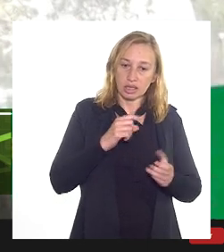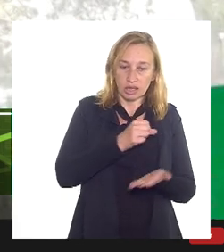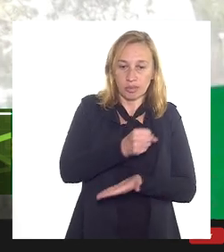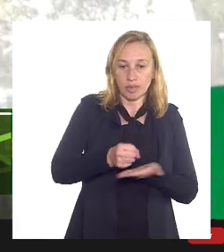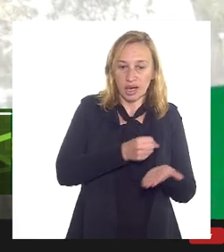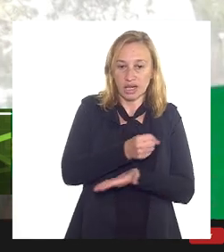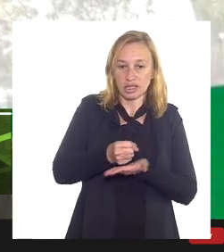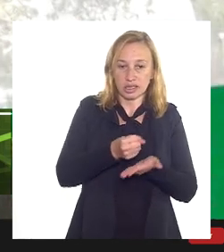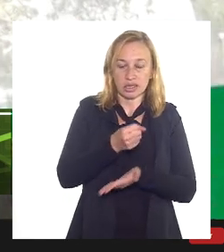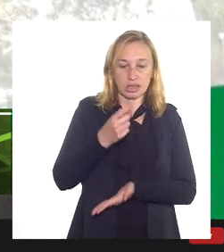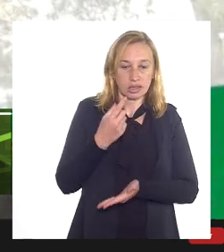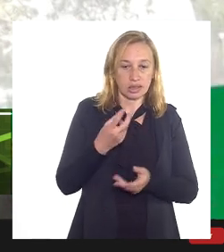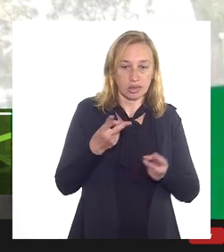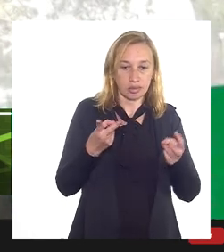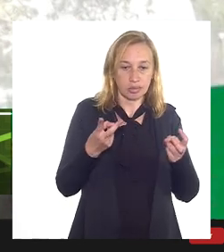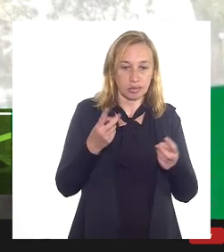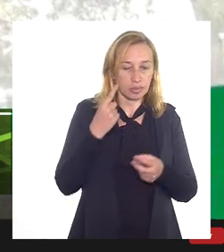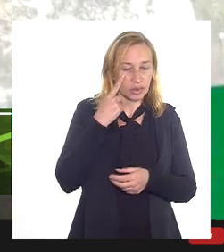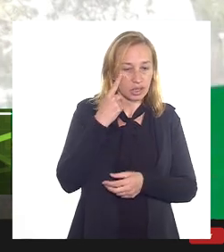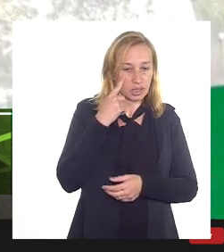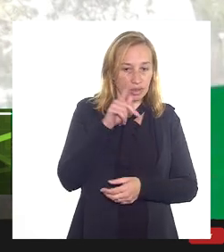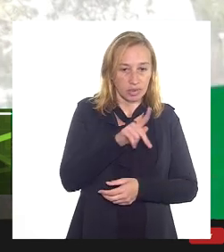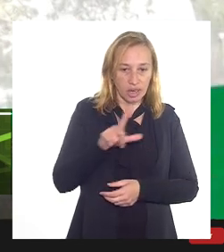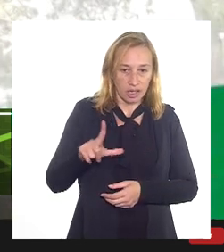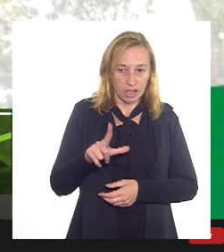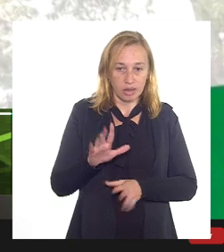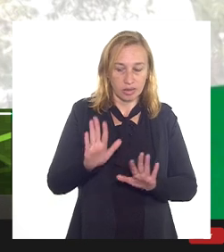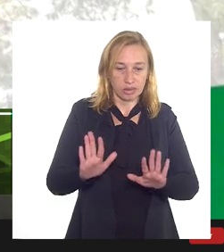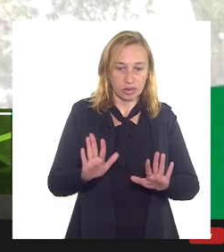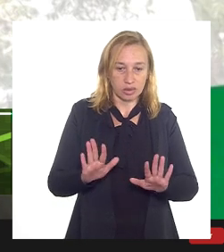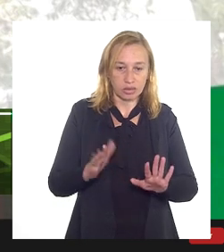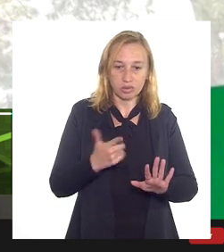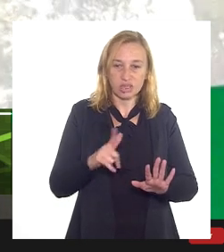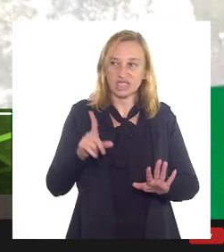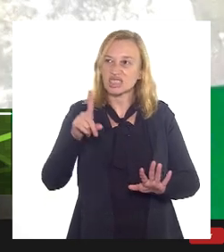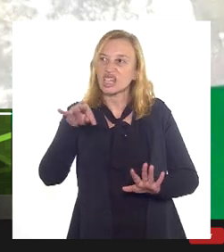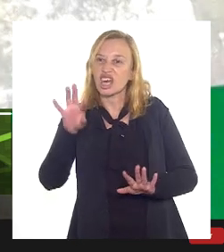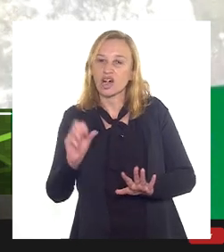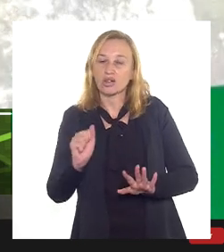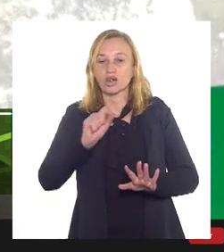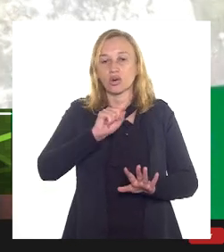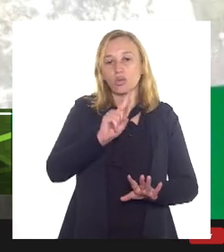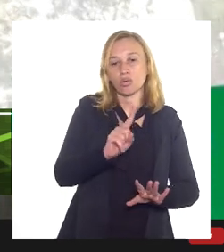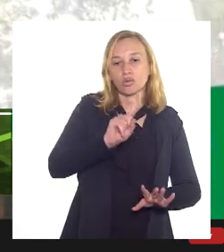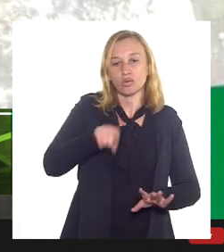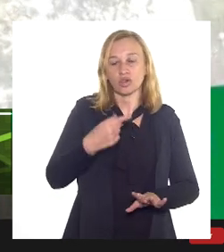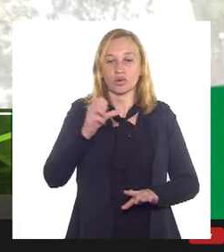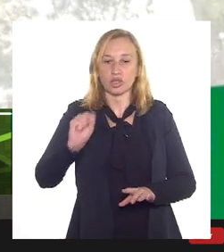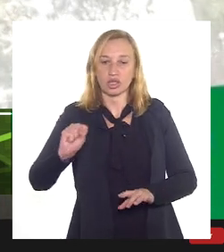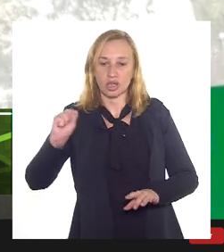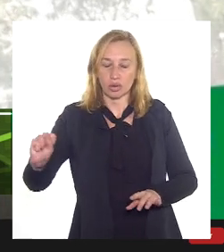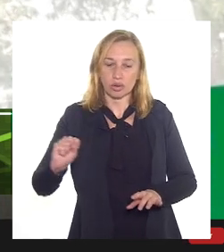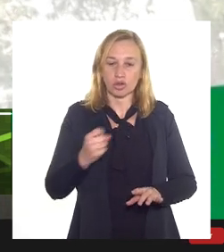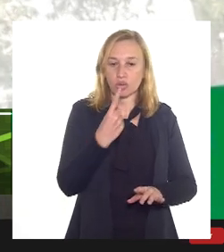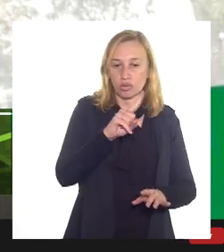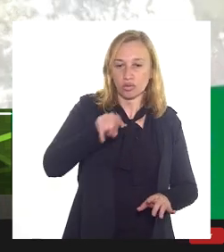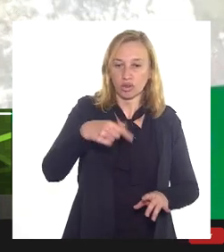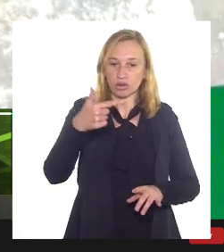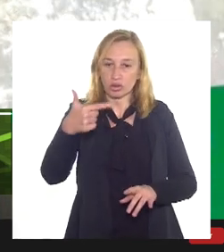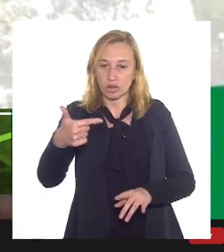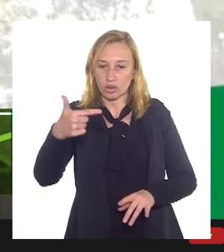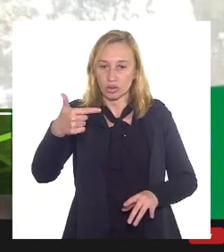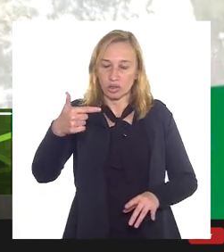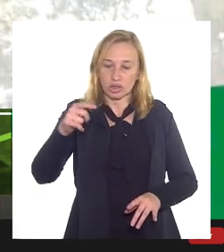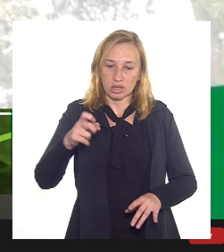PE. Esse é o ponto. Não há... Então, esse delta entre 1,88 e 1,25 por